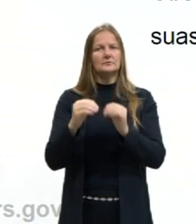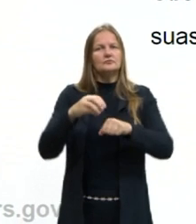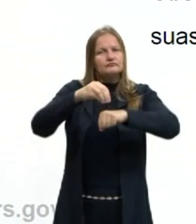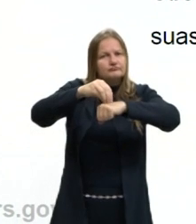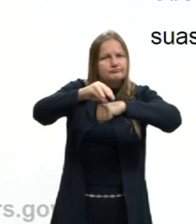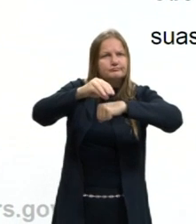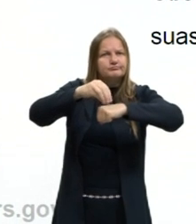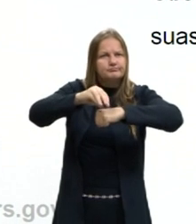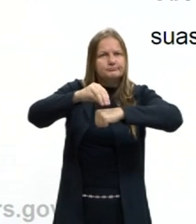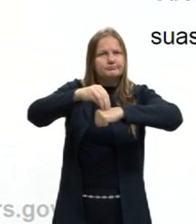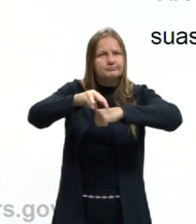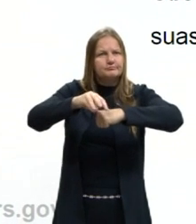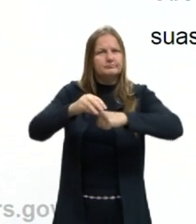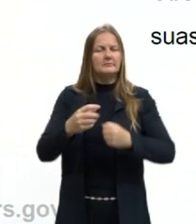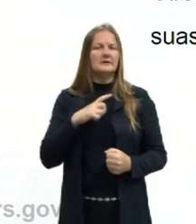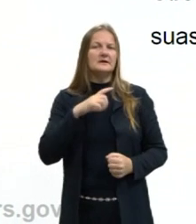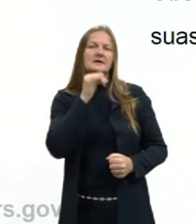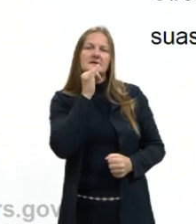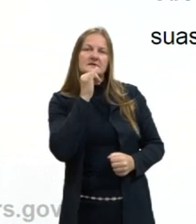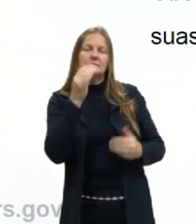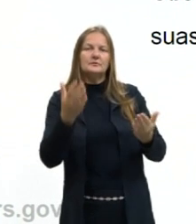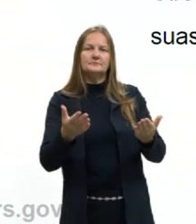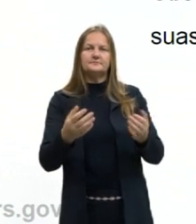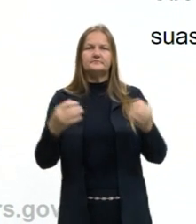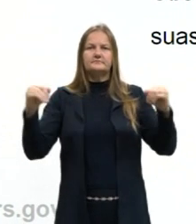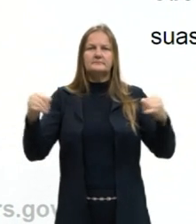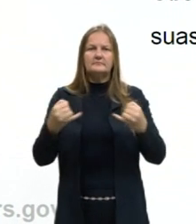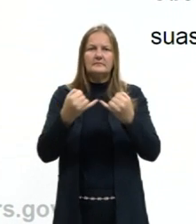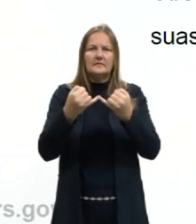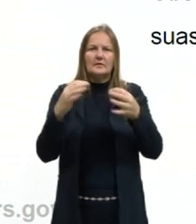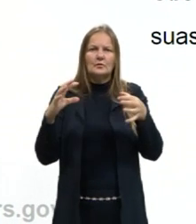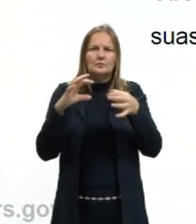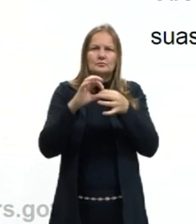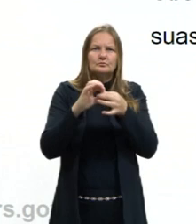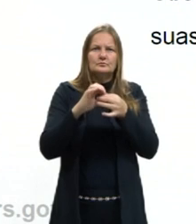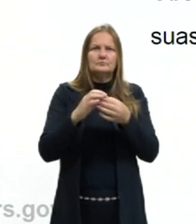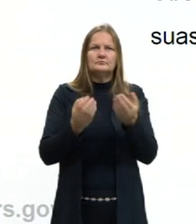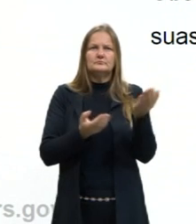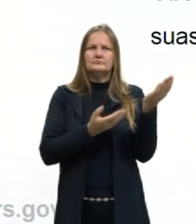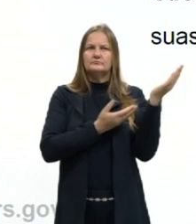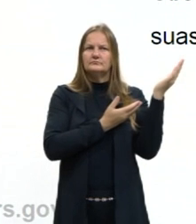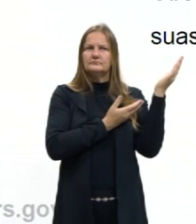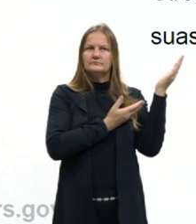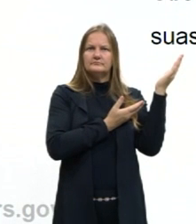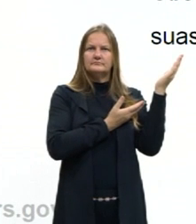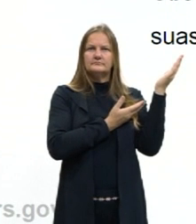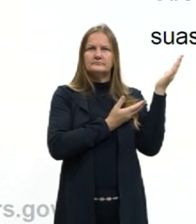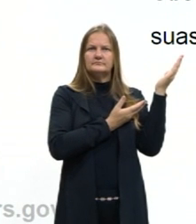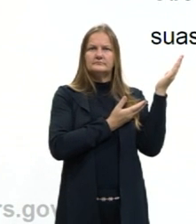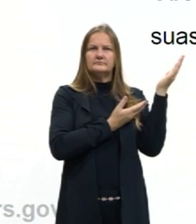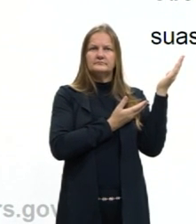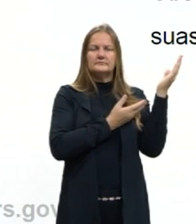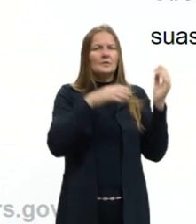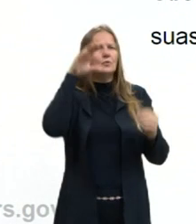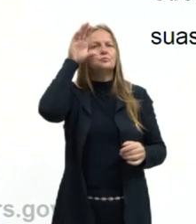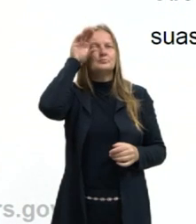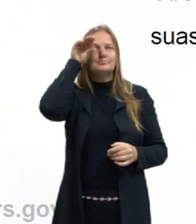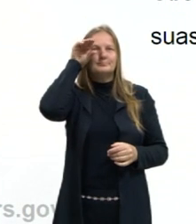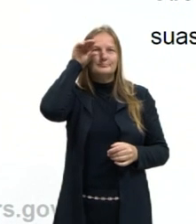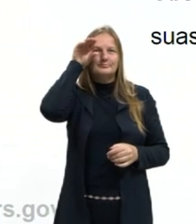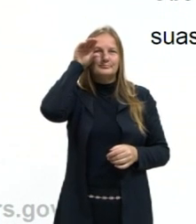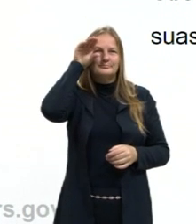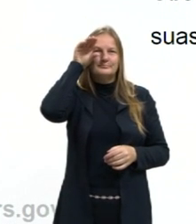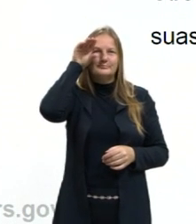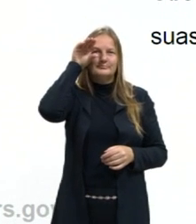consegue fazer. Como exemplo que eu trouxe a ligação entre o alumínio e o flúor. Se a gente observar que o